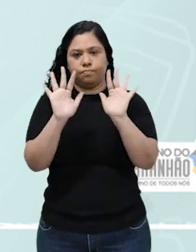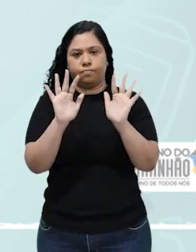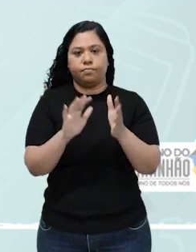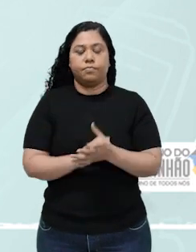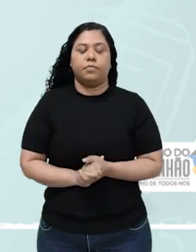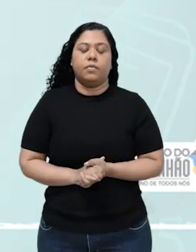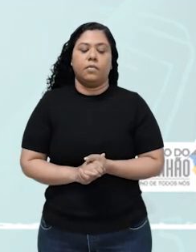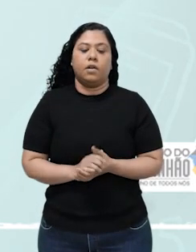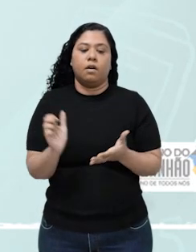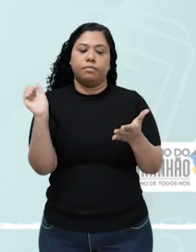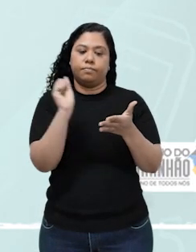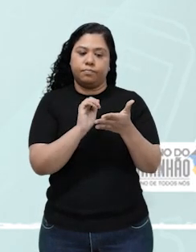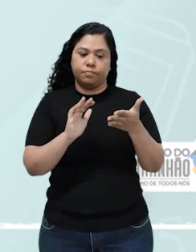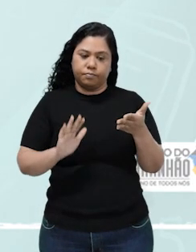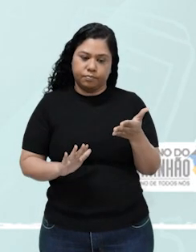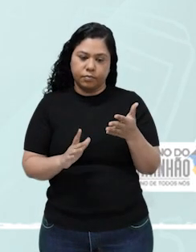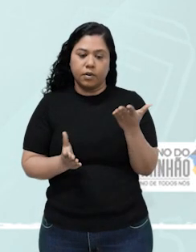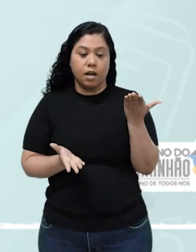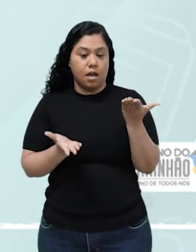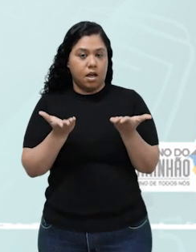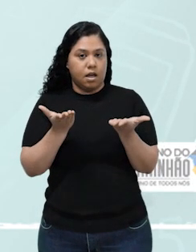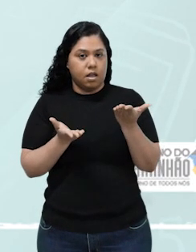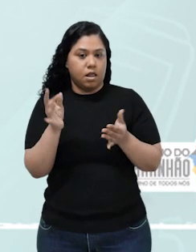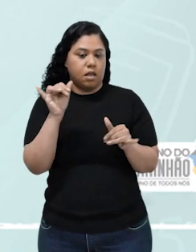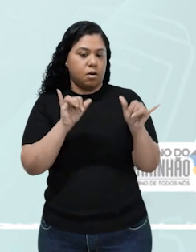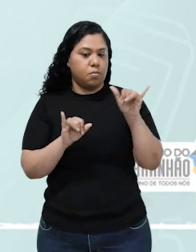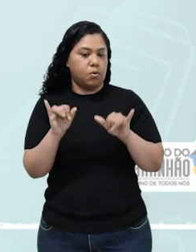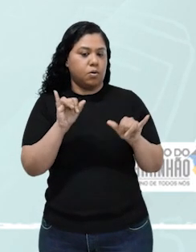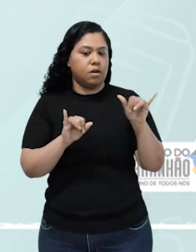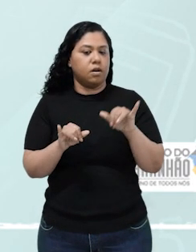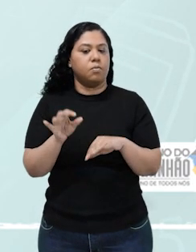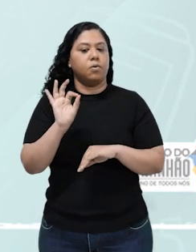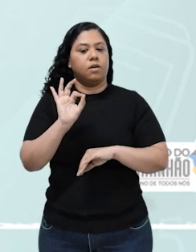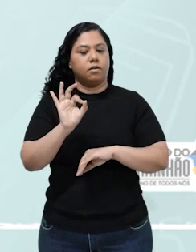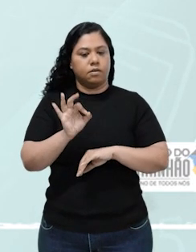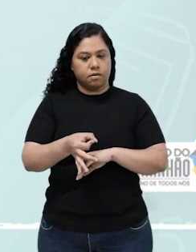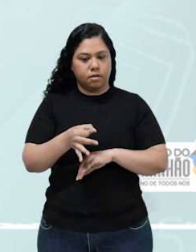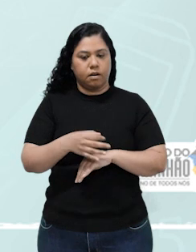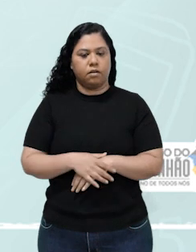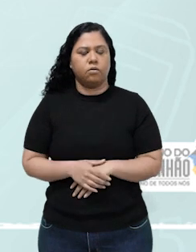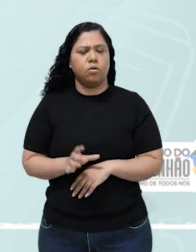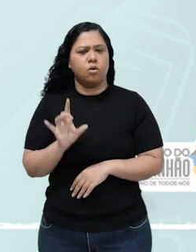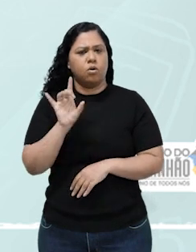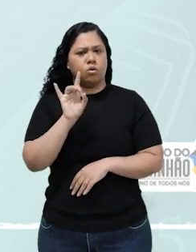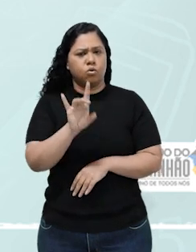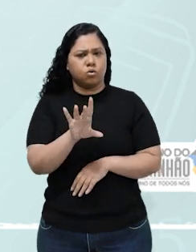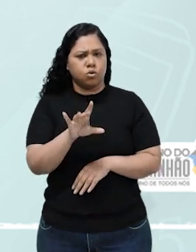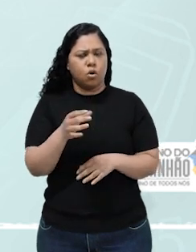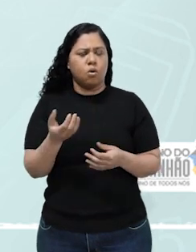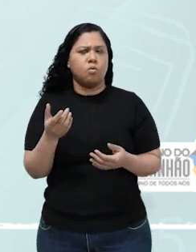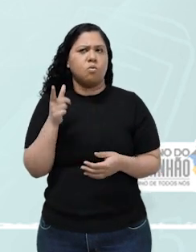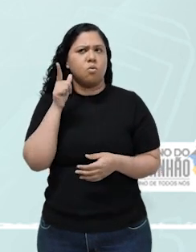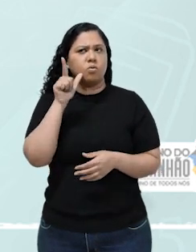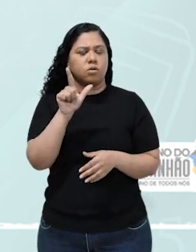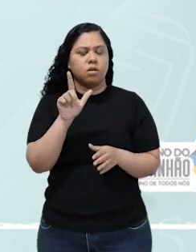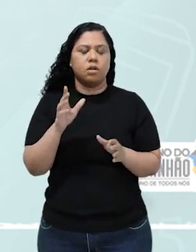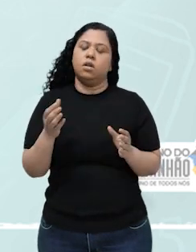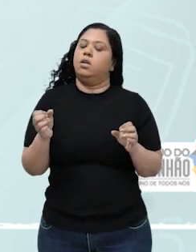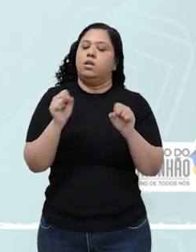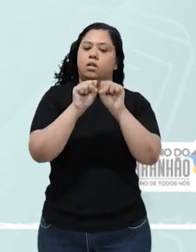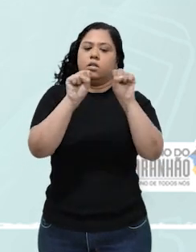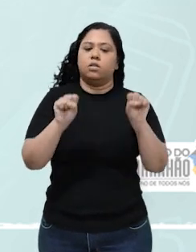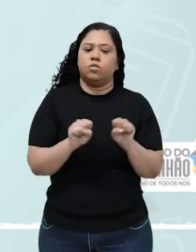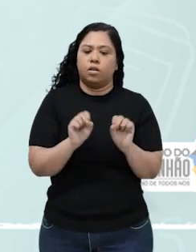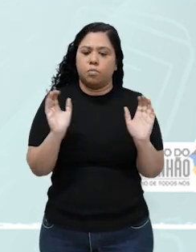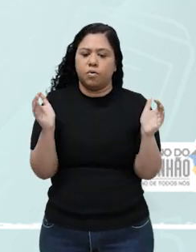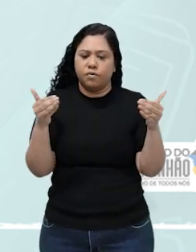Algumas questões. Com relação ao equilíbrio químico, afirma-se, o equilíbrio químico só pode ser atingido em sistemas fechados, onde não há troca